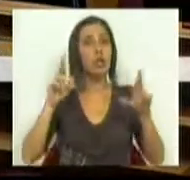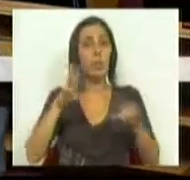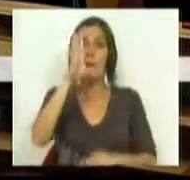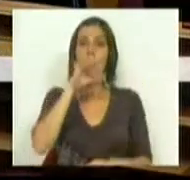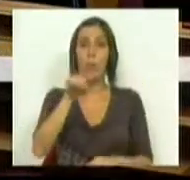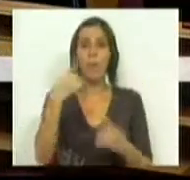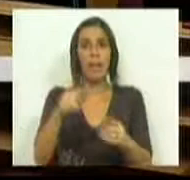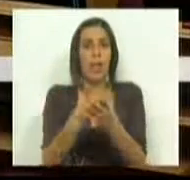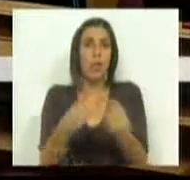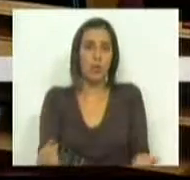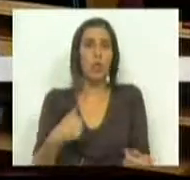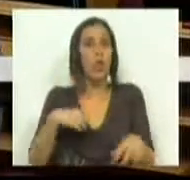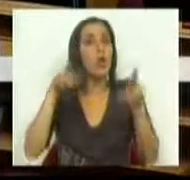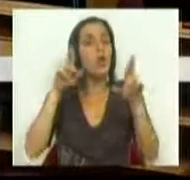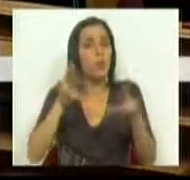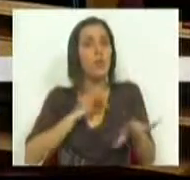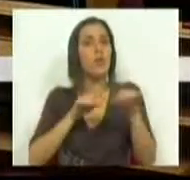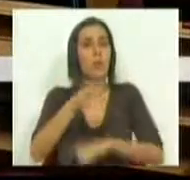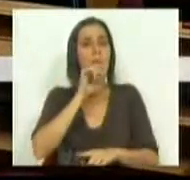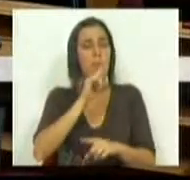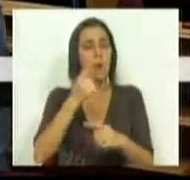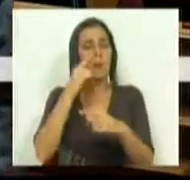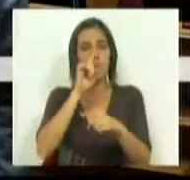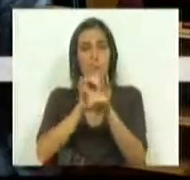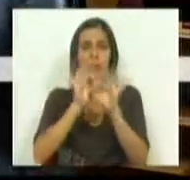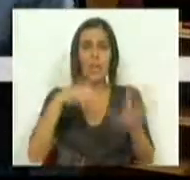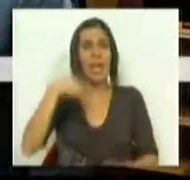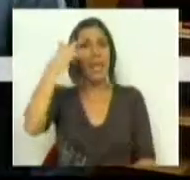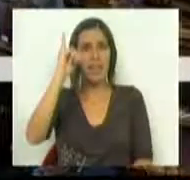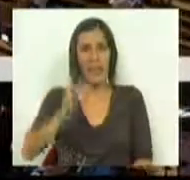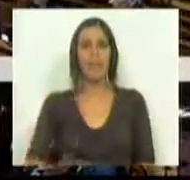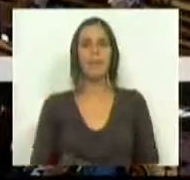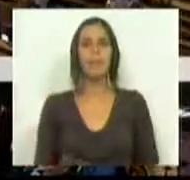que o Governo tenha soluções. Eu espero que o Sr. Deputado possa partilhar desta nossa ideia.